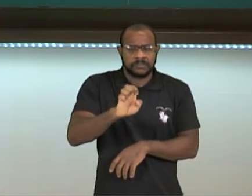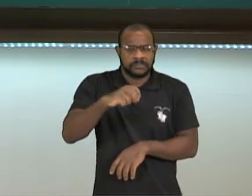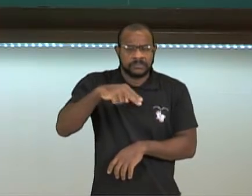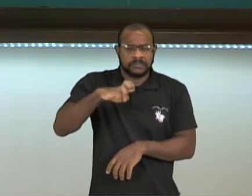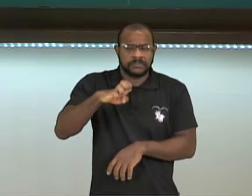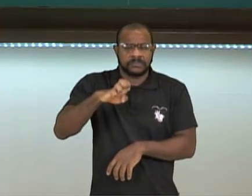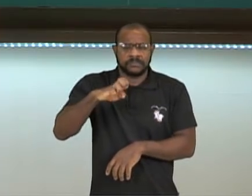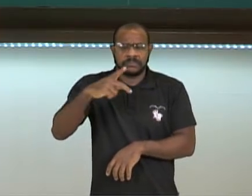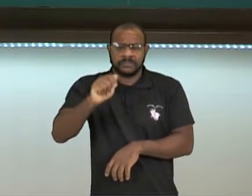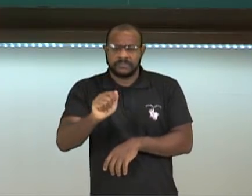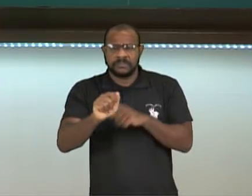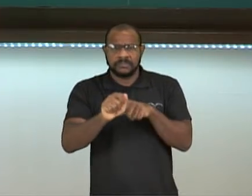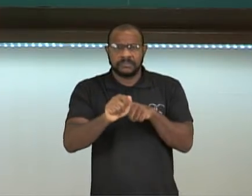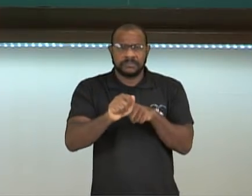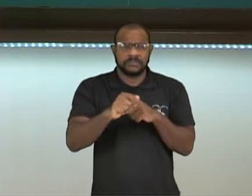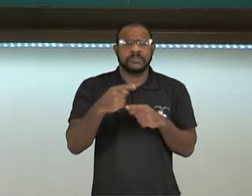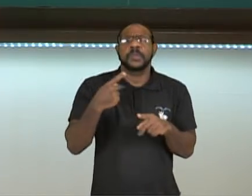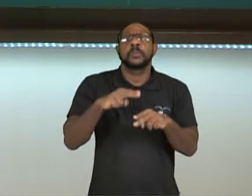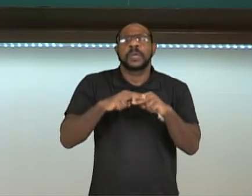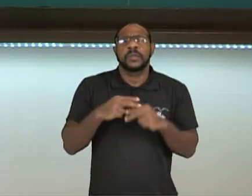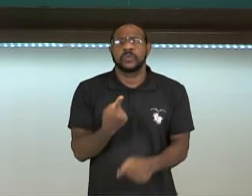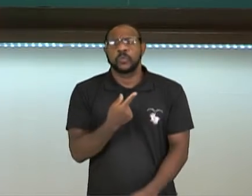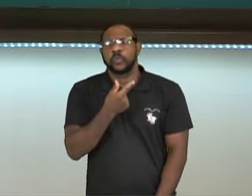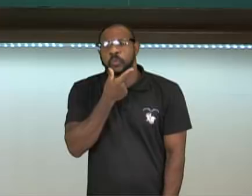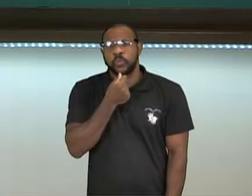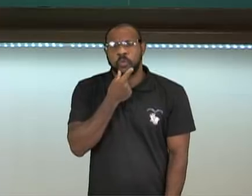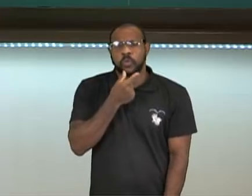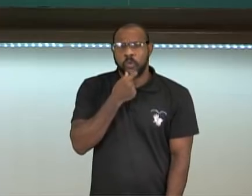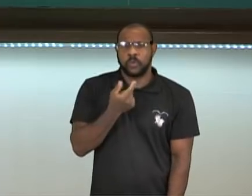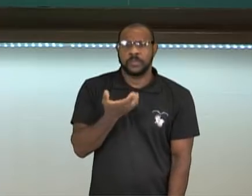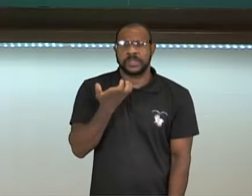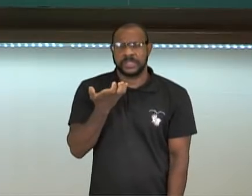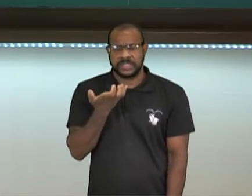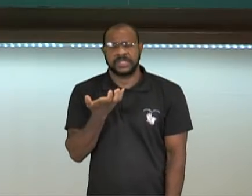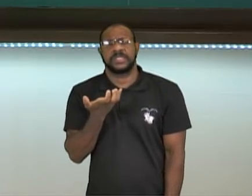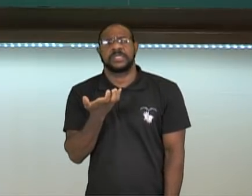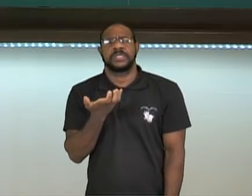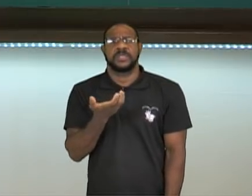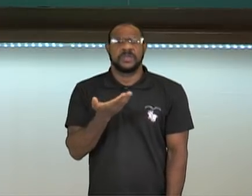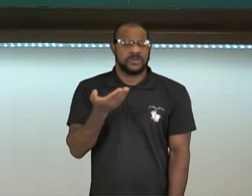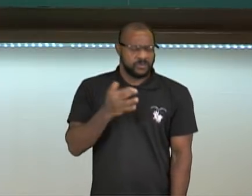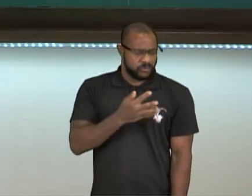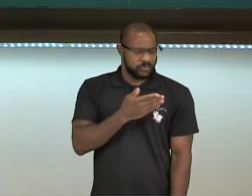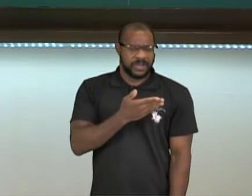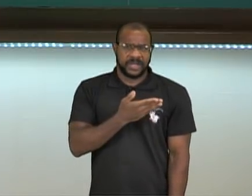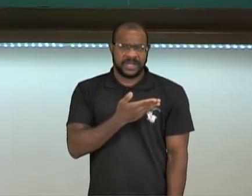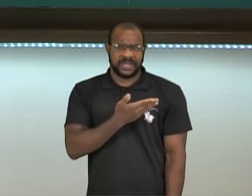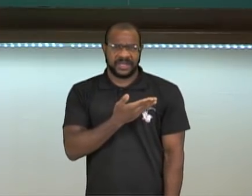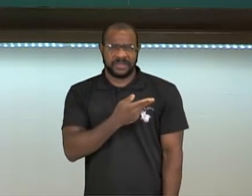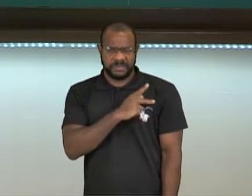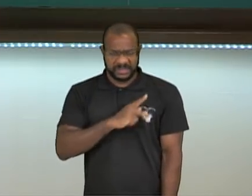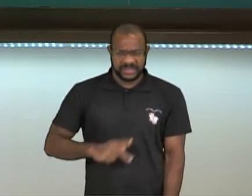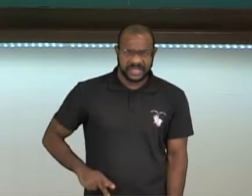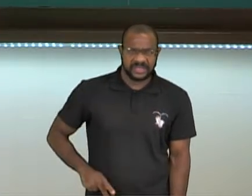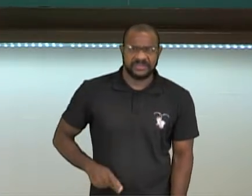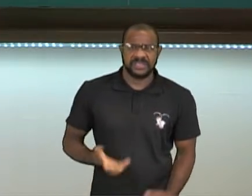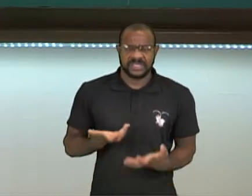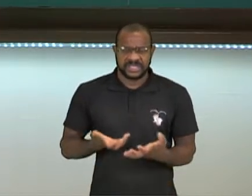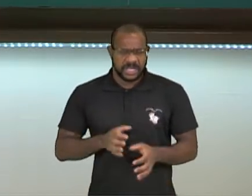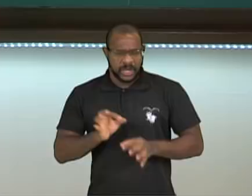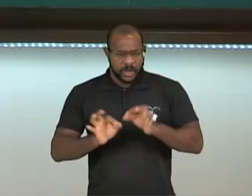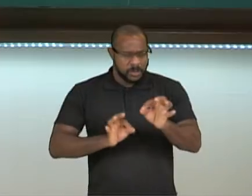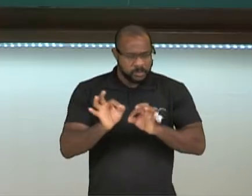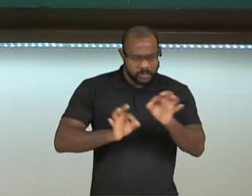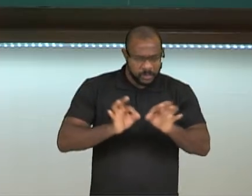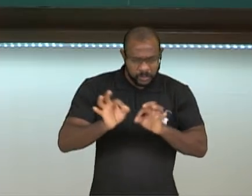causa de um candidato a governo, quis mexer aí em toda a estrutura e iniciou-se um